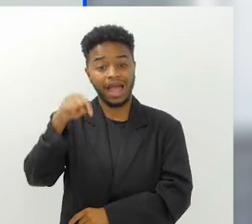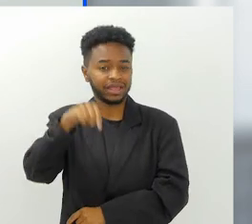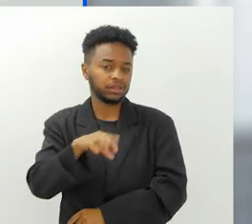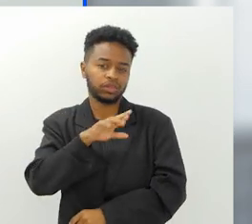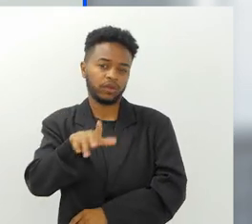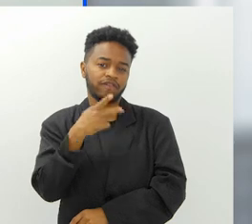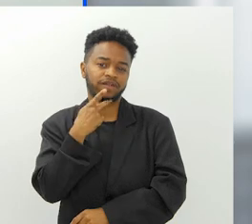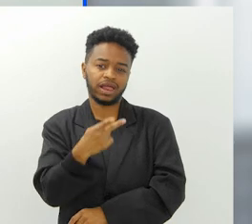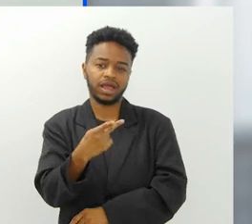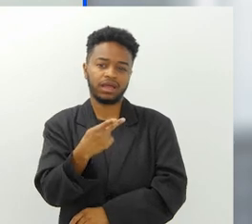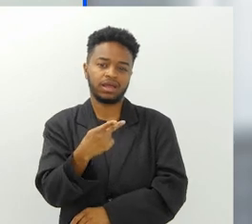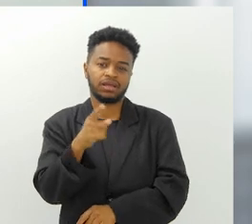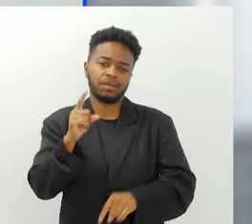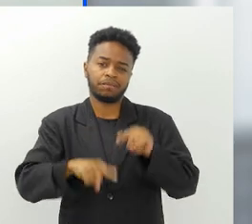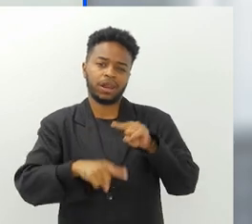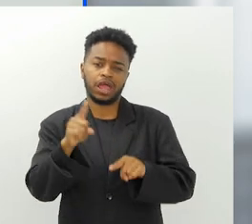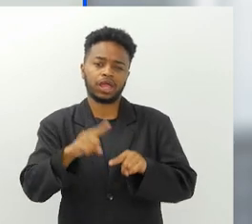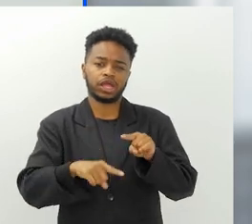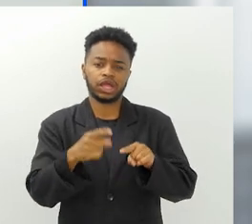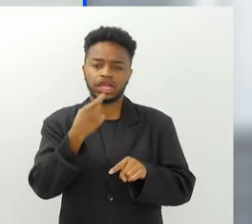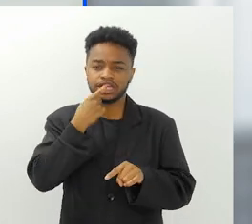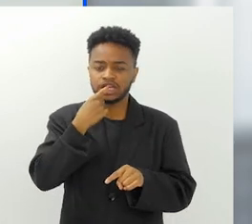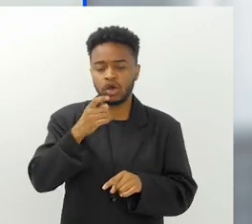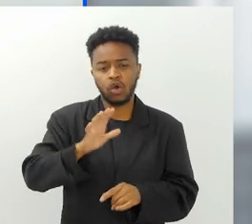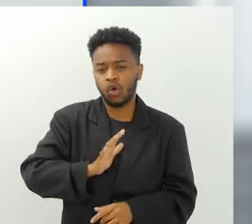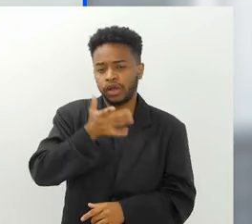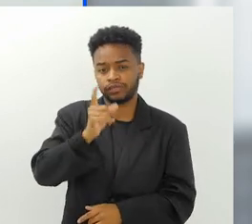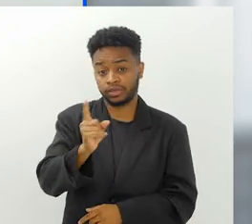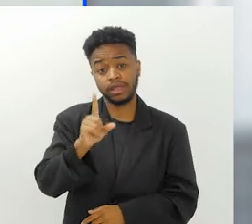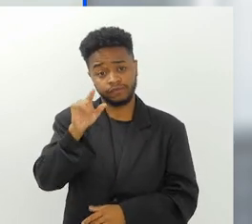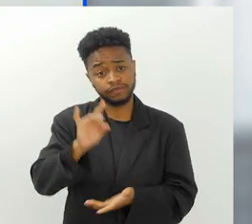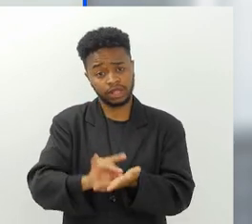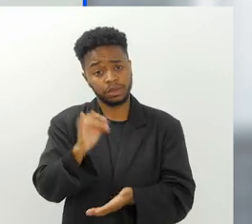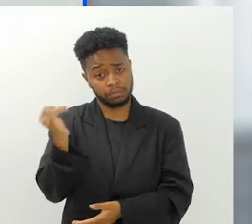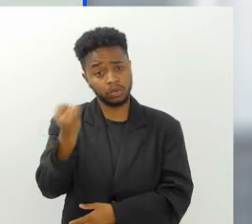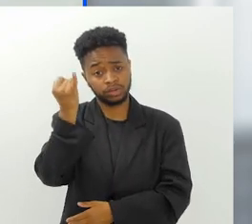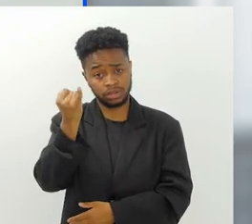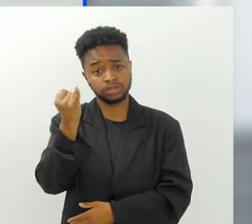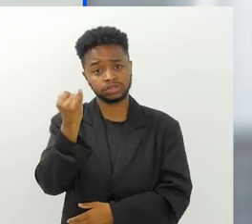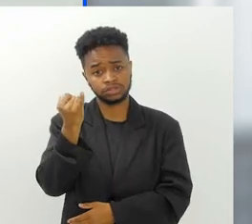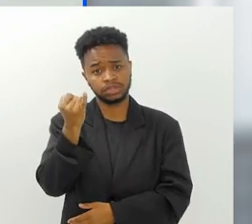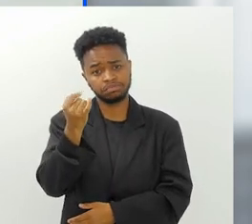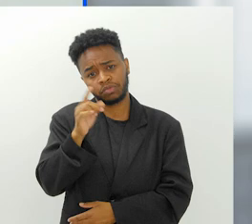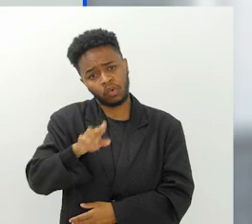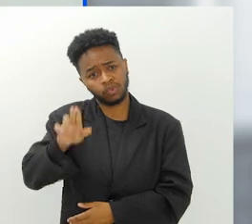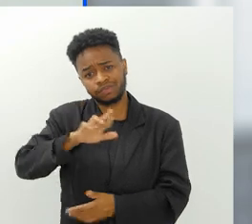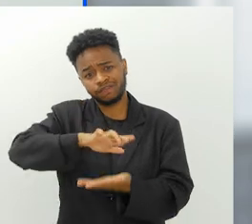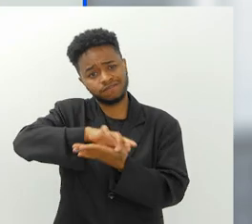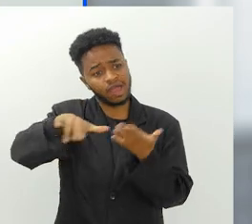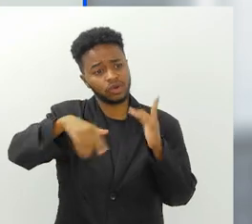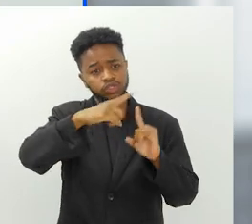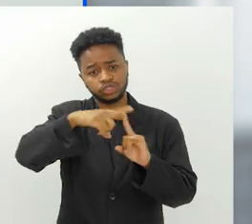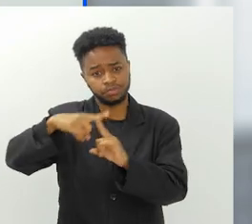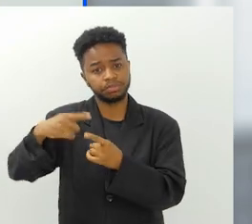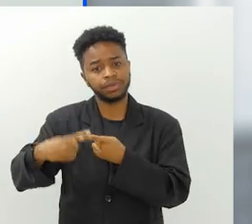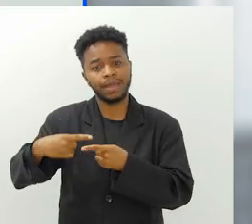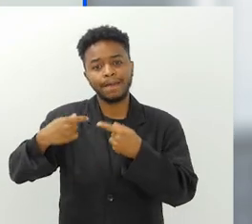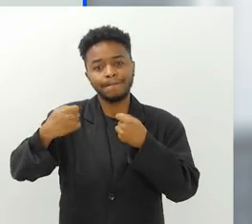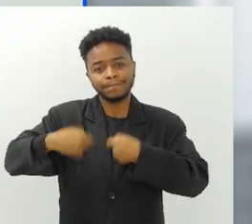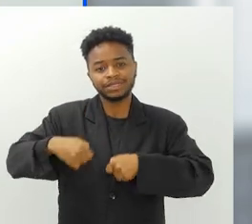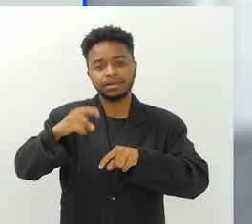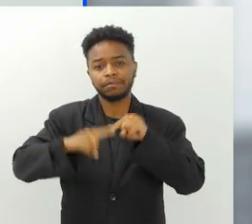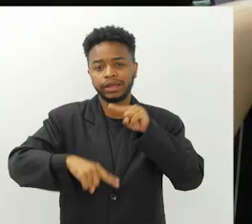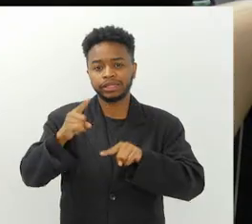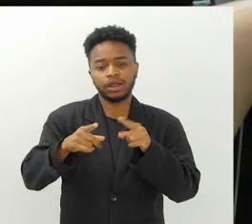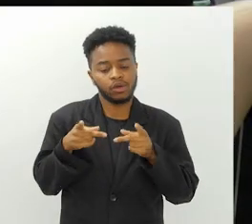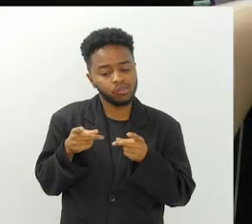Aqui não é para incriminar o plástico, né? É muito importante falar. O plástico, ele é muito importante para determinados tipos de uso que você precisa um